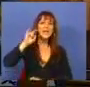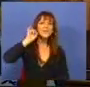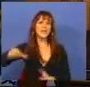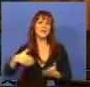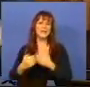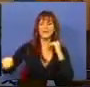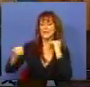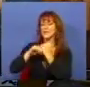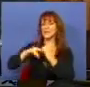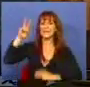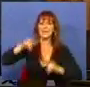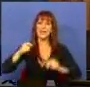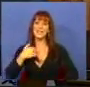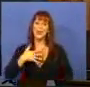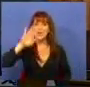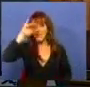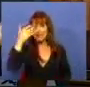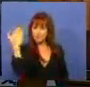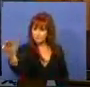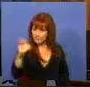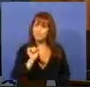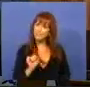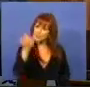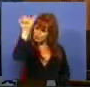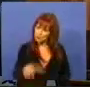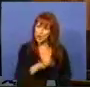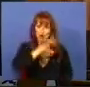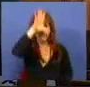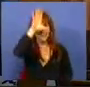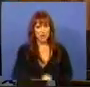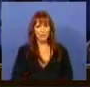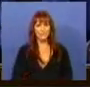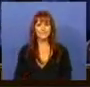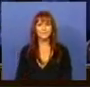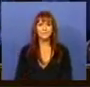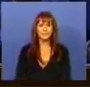da igualdade fiscal. Era isso que eu queria saber da sua parte, Sr. Ministro.